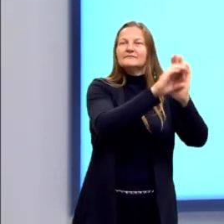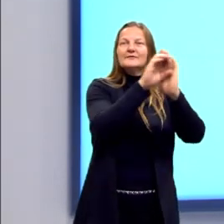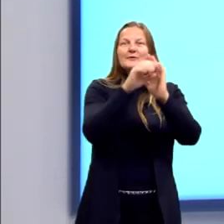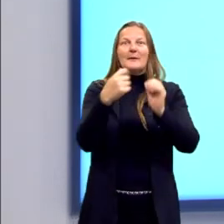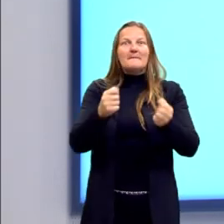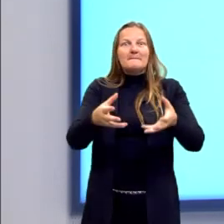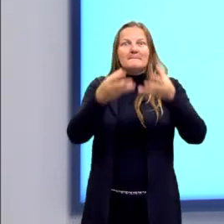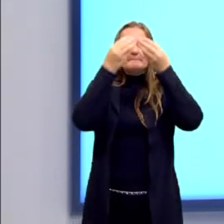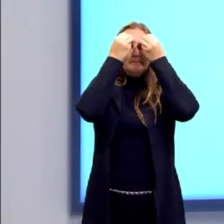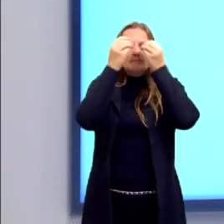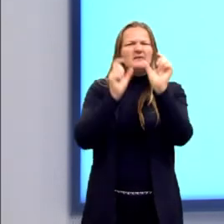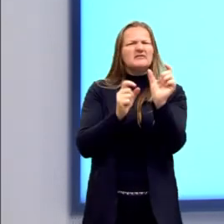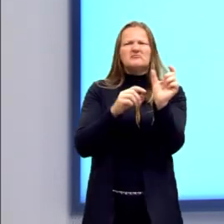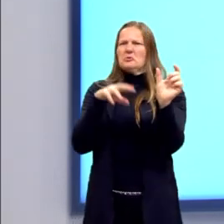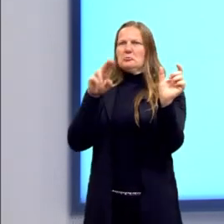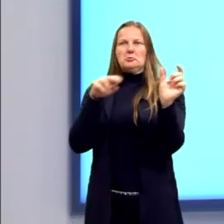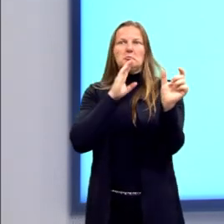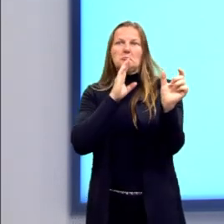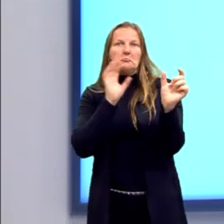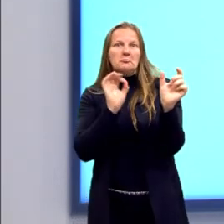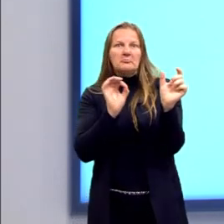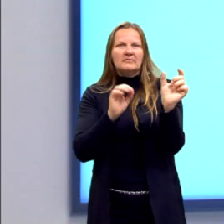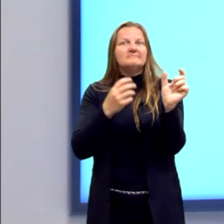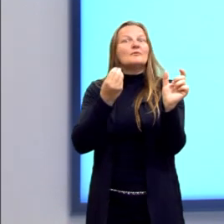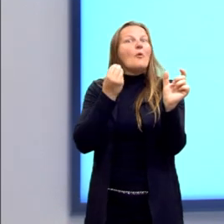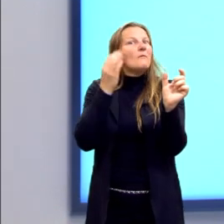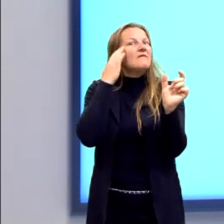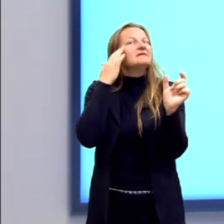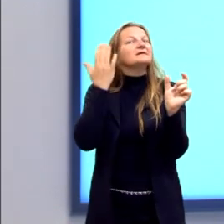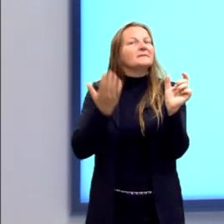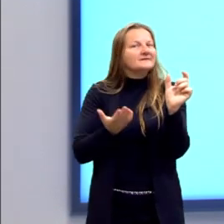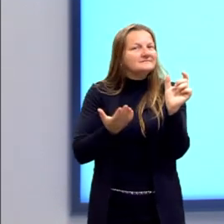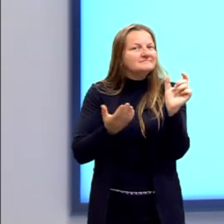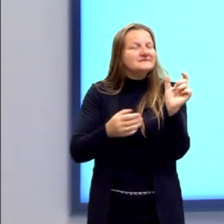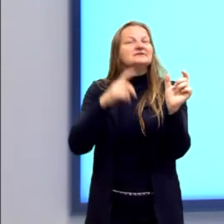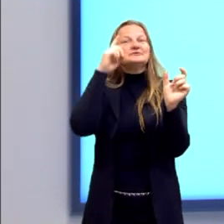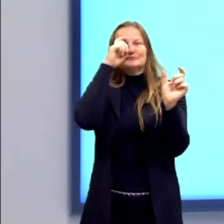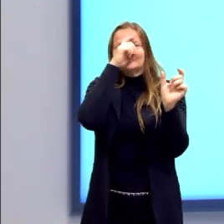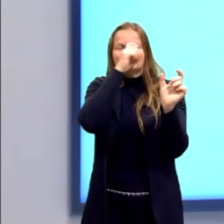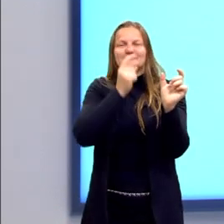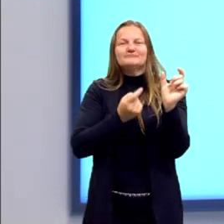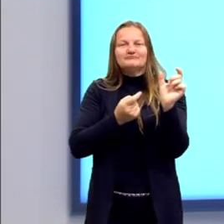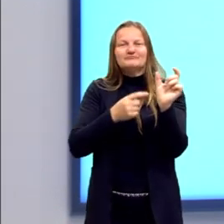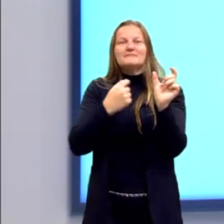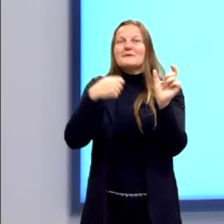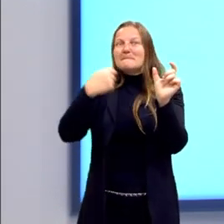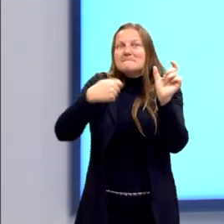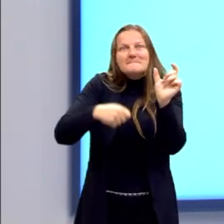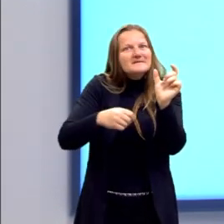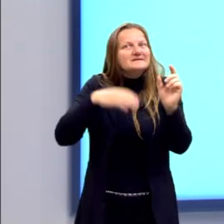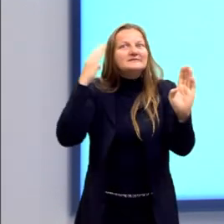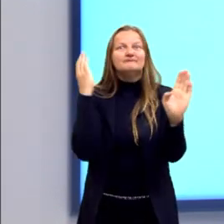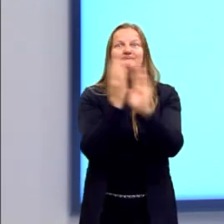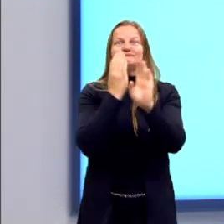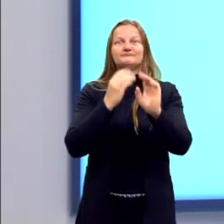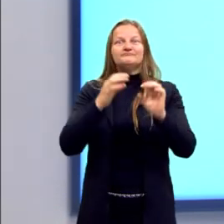souber um termo, vai ficar difícil de interpretar a questão. E vai ser mais difícil ainda de achar a resposta certa.